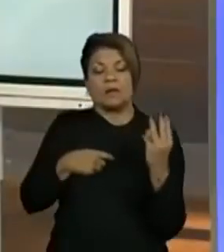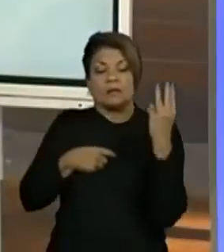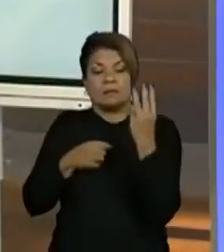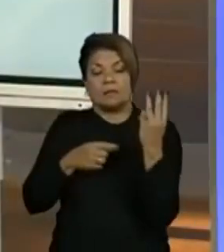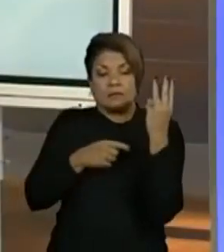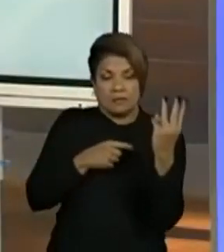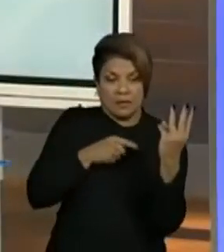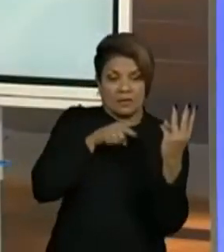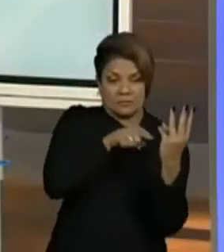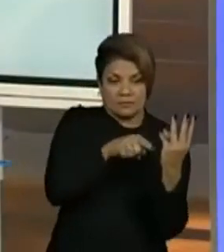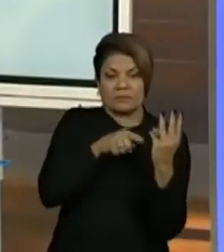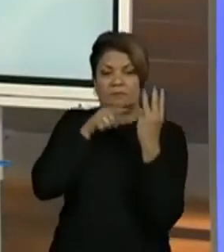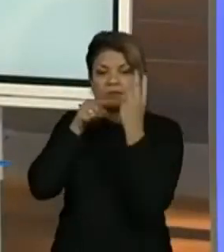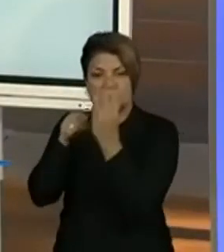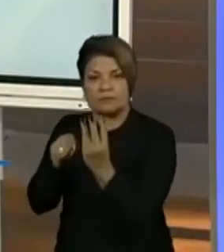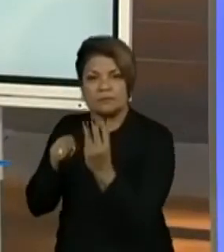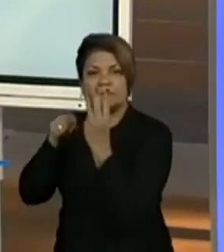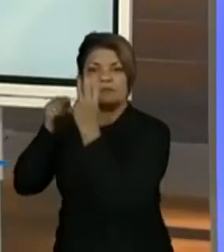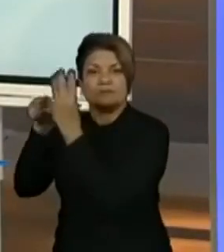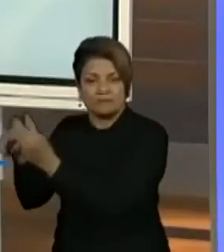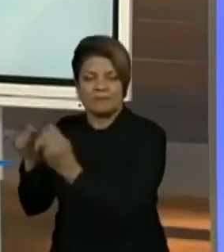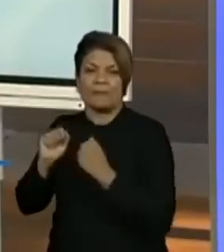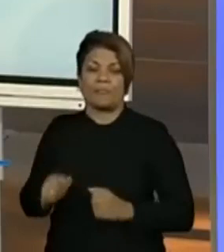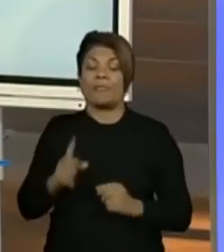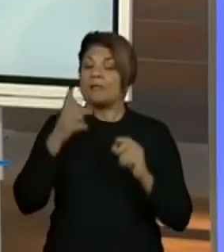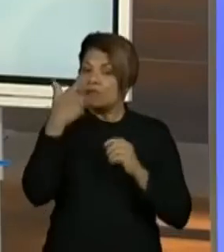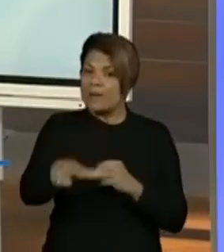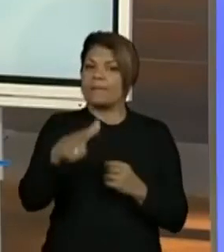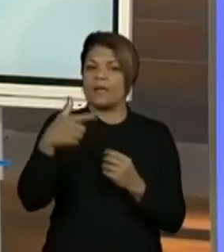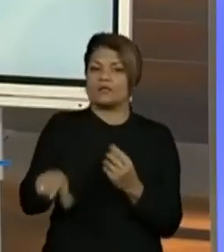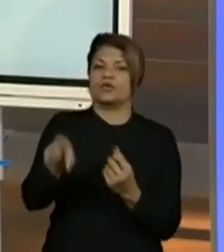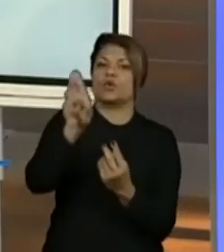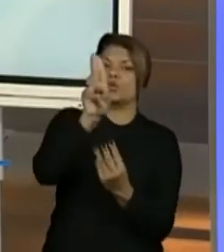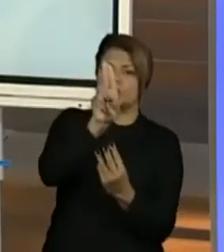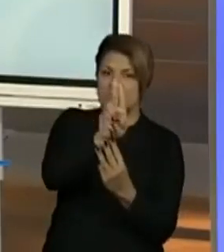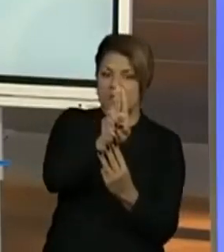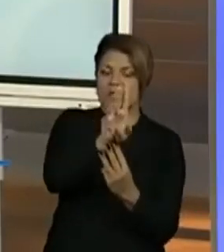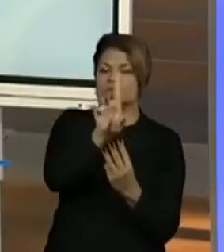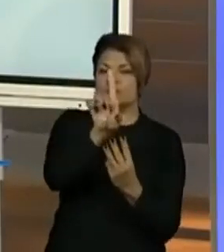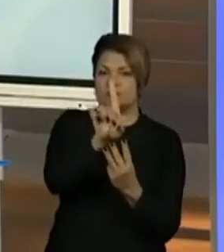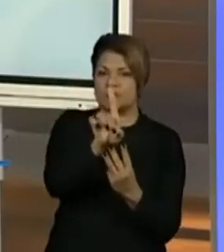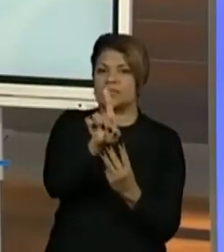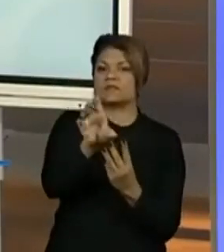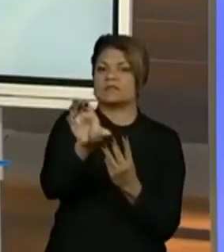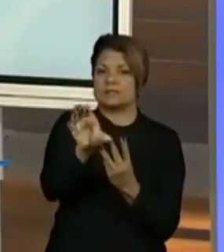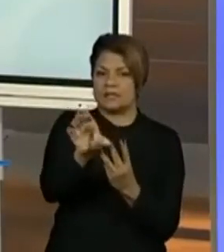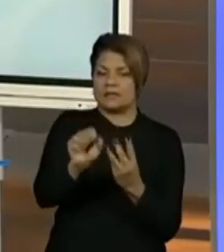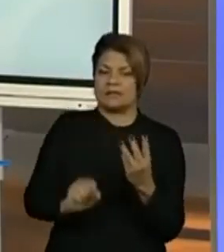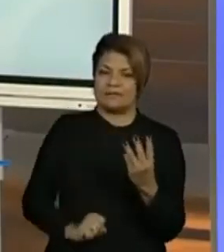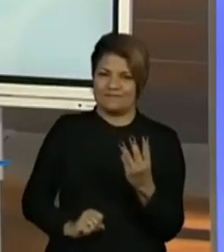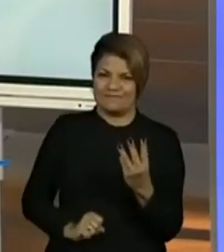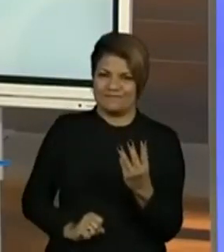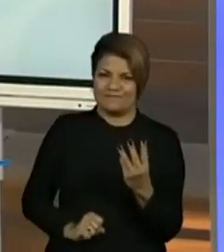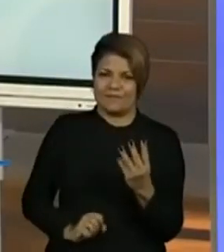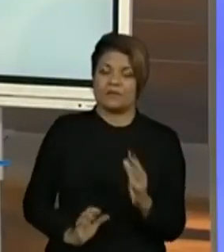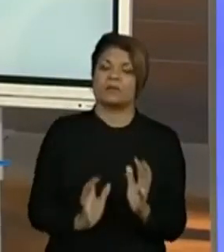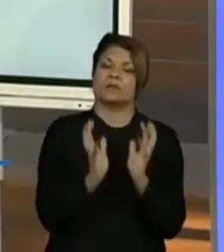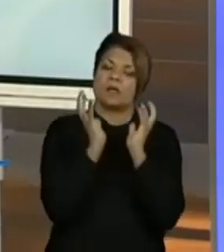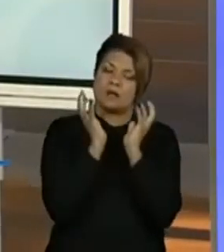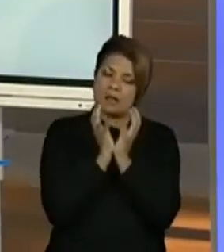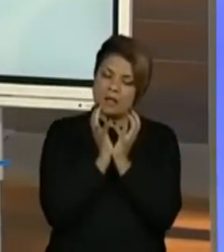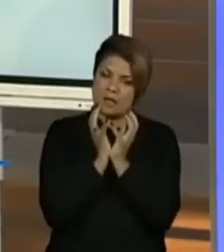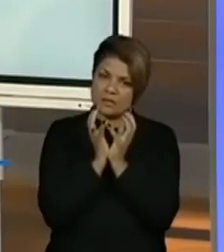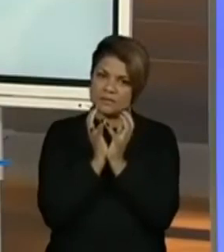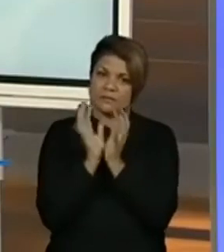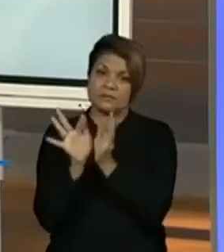três números, elas vão se repetindo. Unidade, dezena, centena. Então, eu saio da classe das